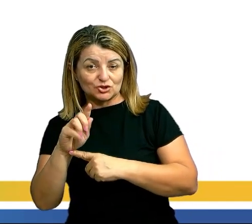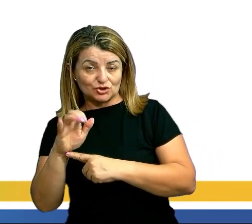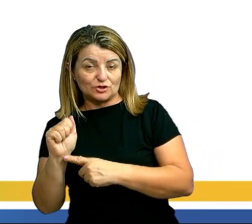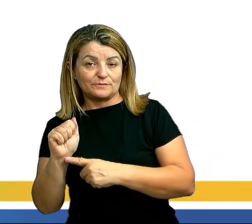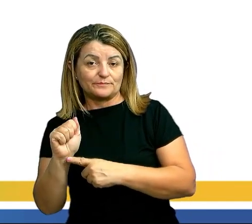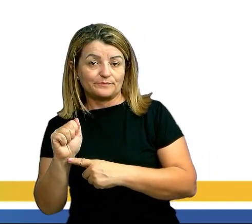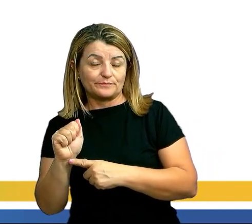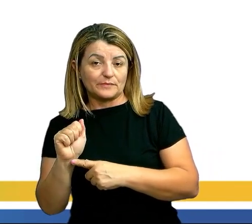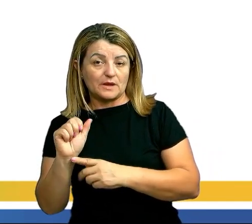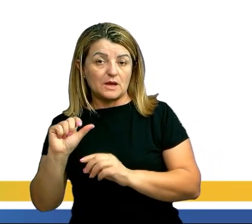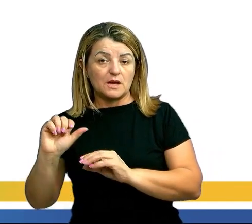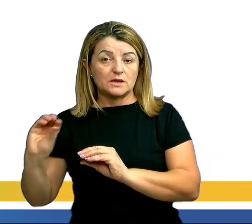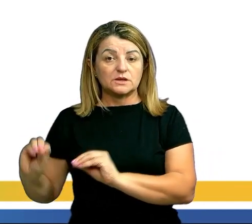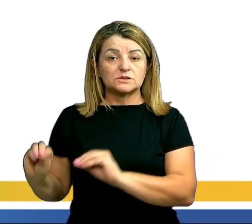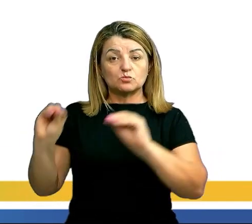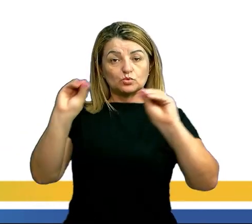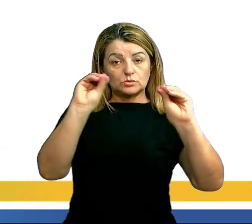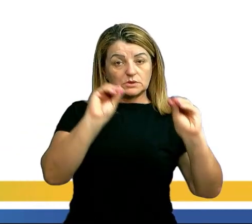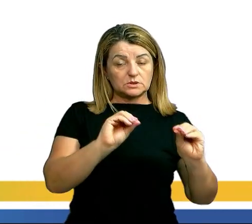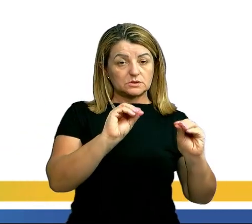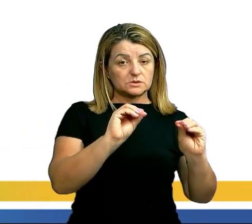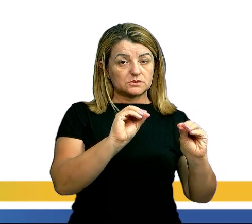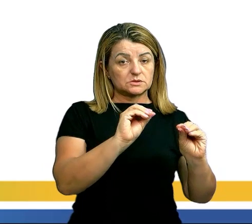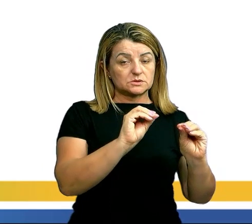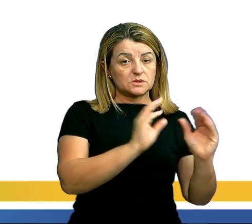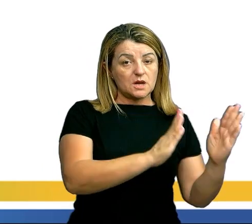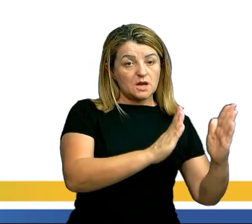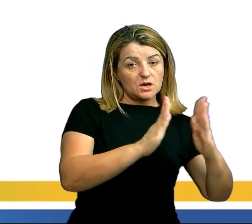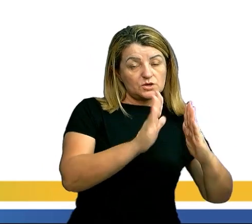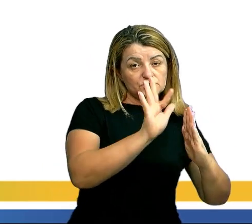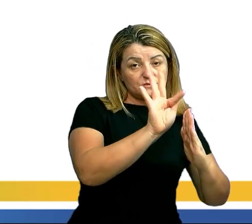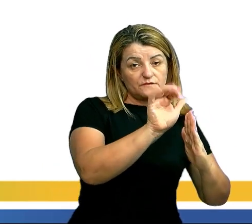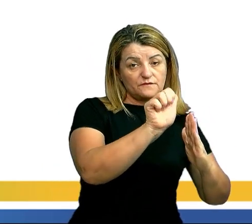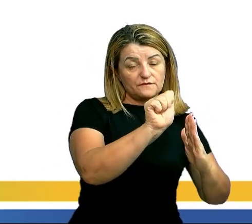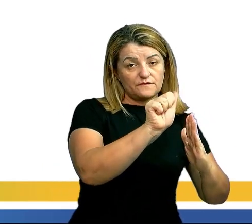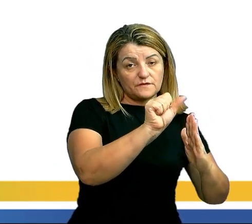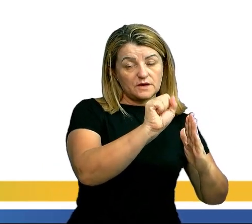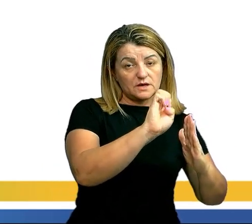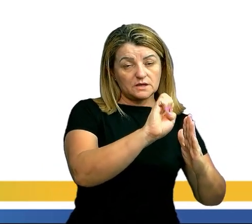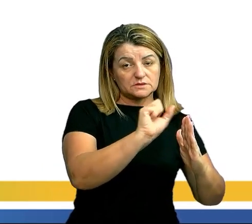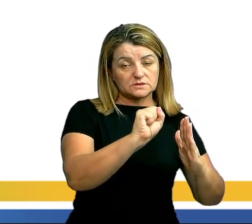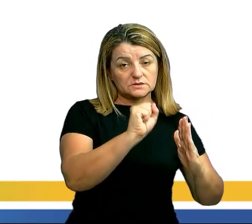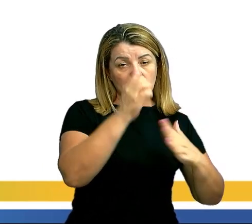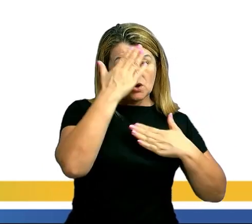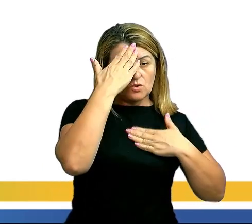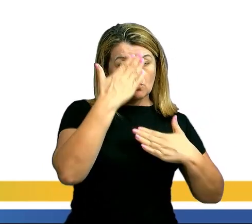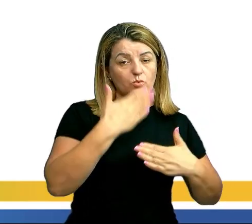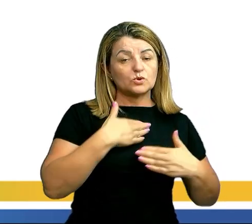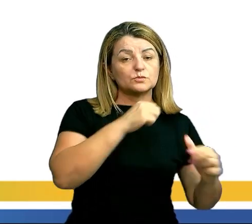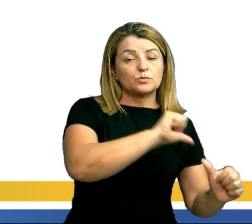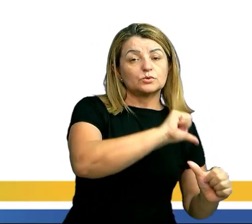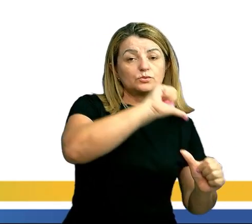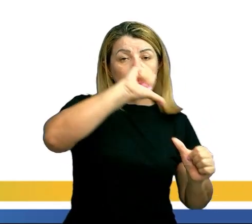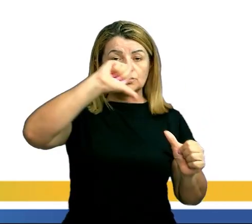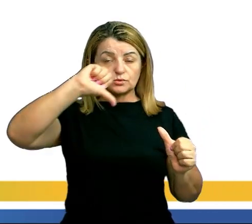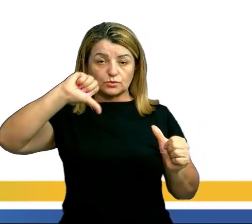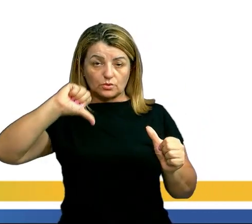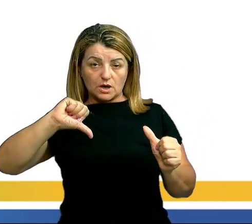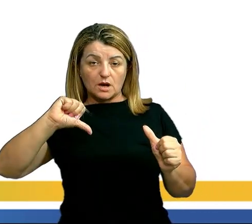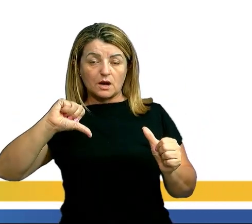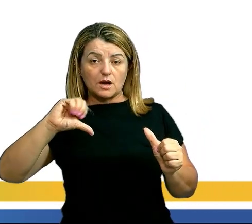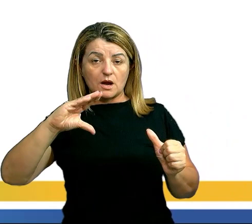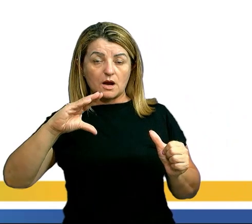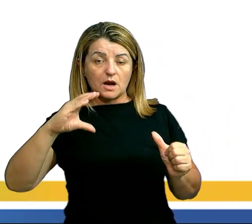Já nas mudanças de fases, a gente observa que, sob algumas condições especiais, um corpo pode trocar calor e não apresentar mudança de